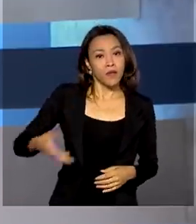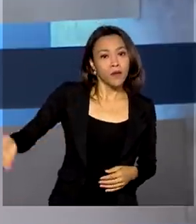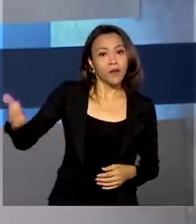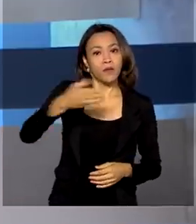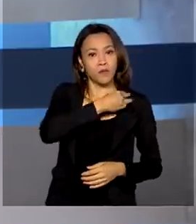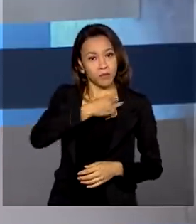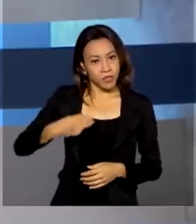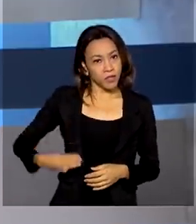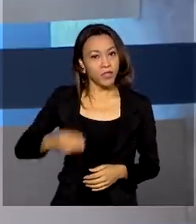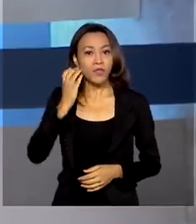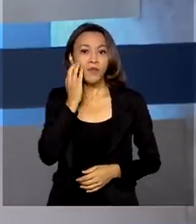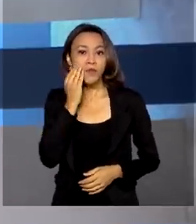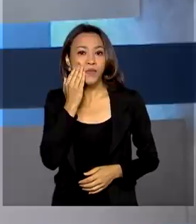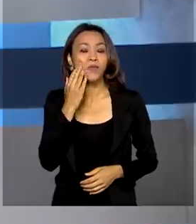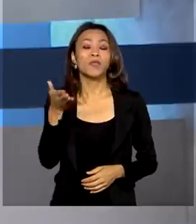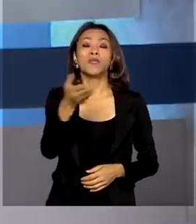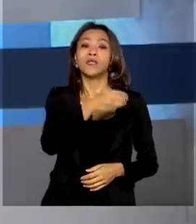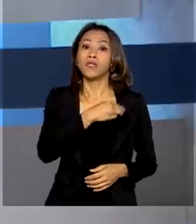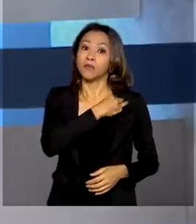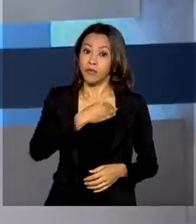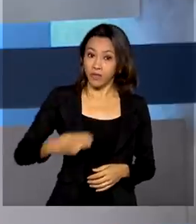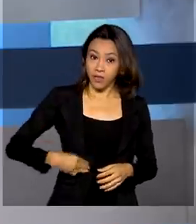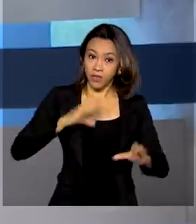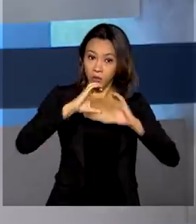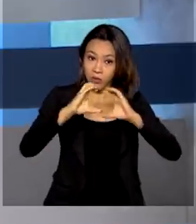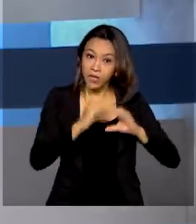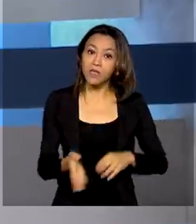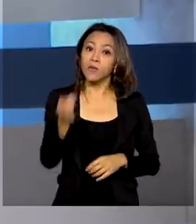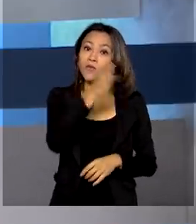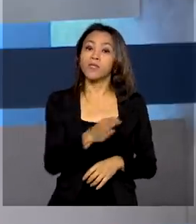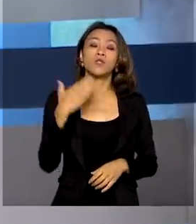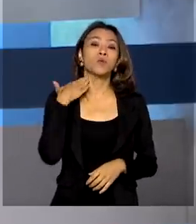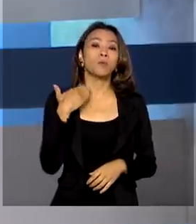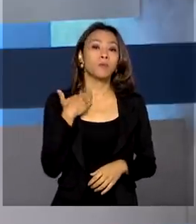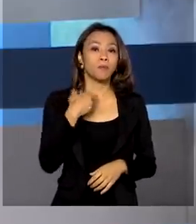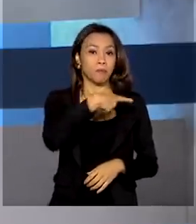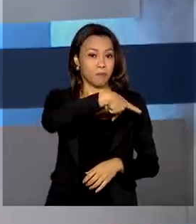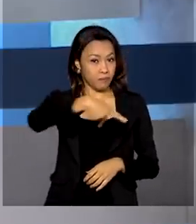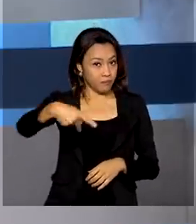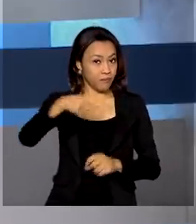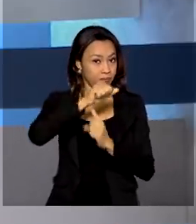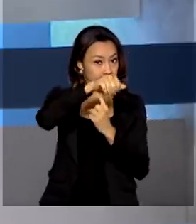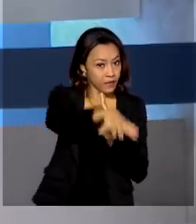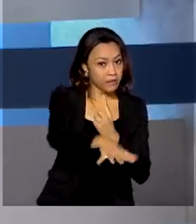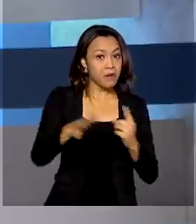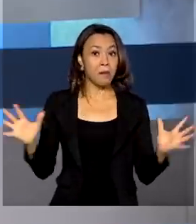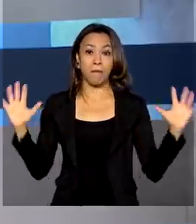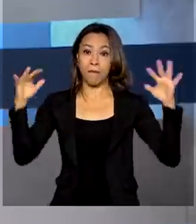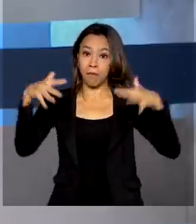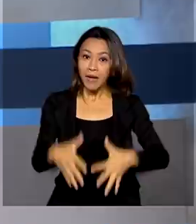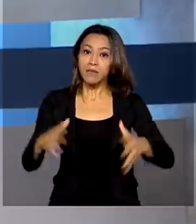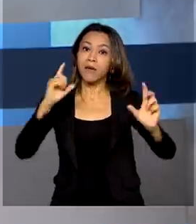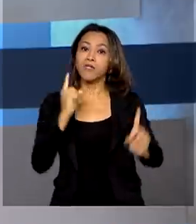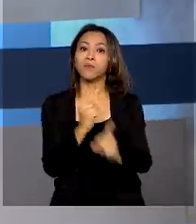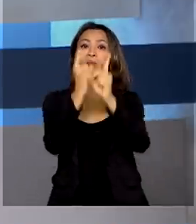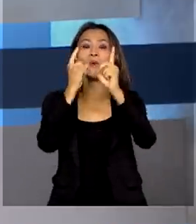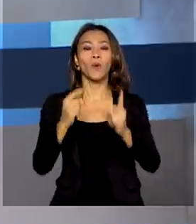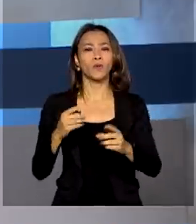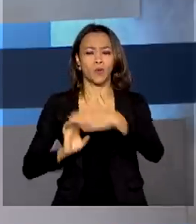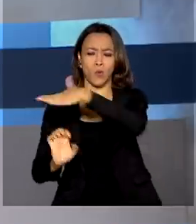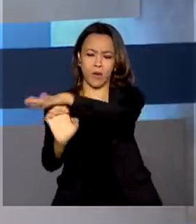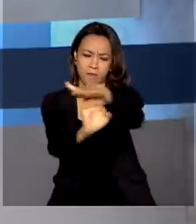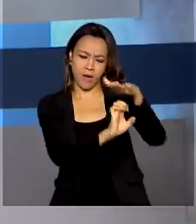Infraestrutura e das Comunicações, juntamente com o presidente do Banco Central, participaram de um evento com empresários e falaram do cenário para